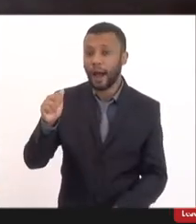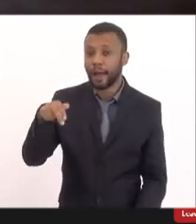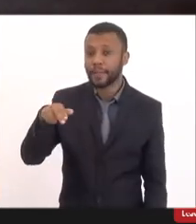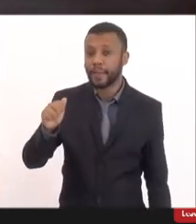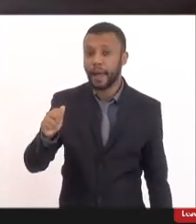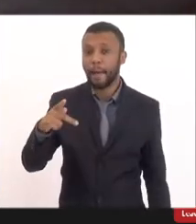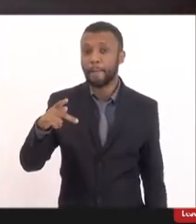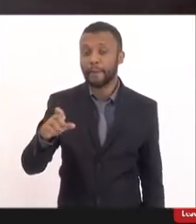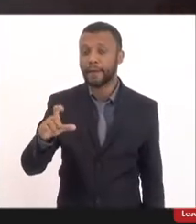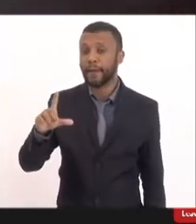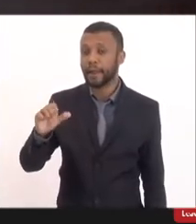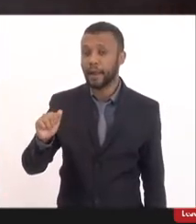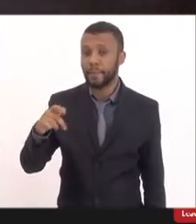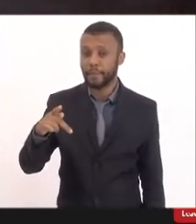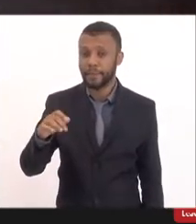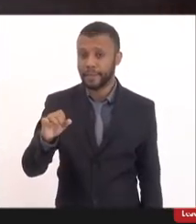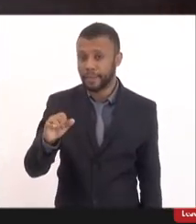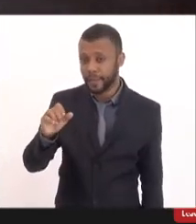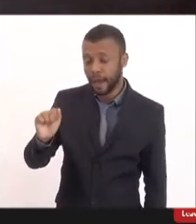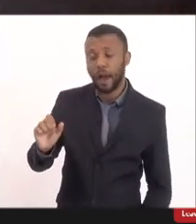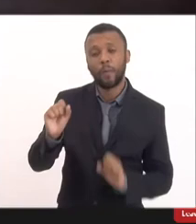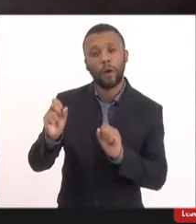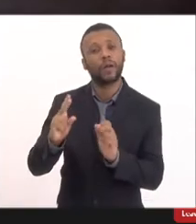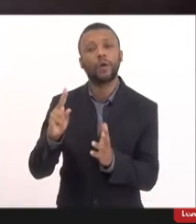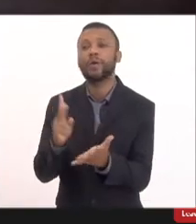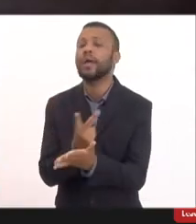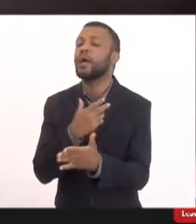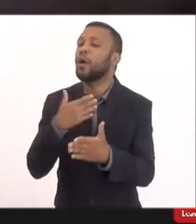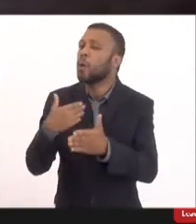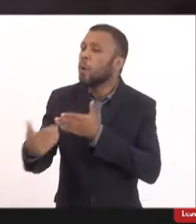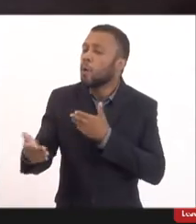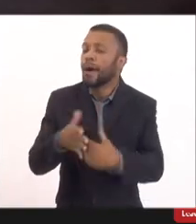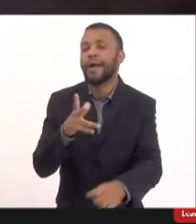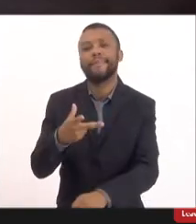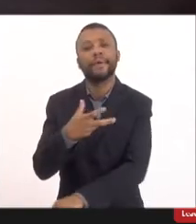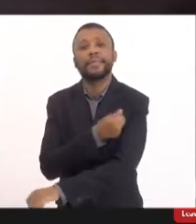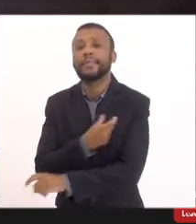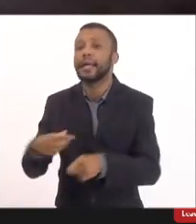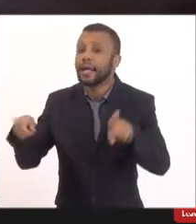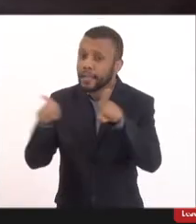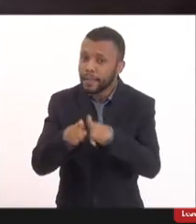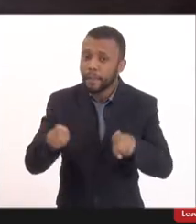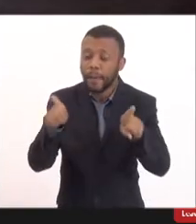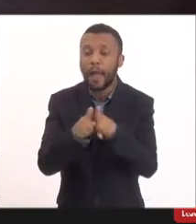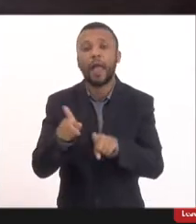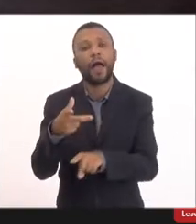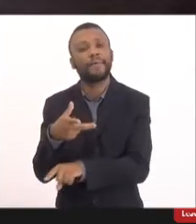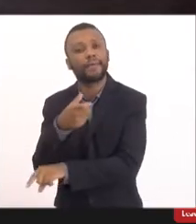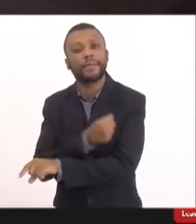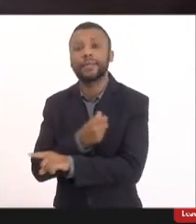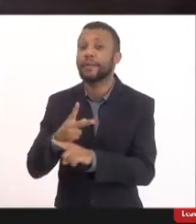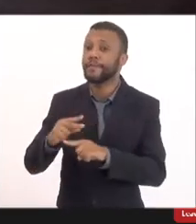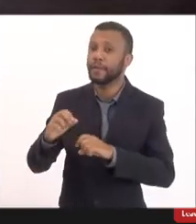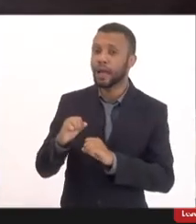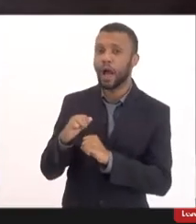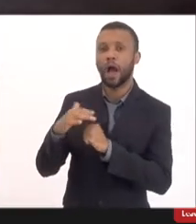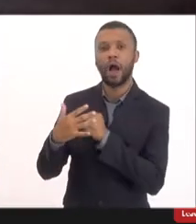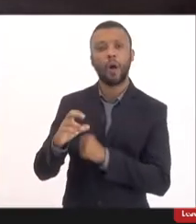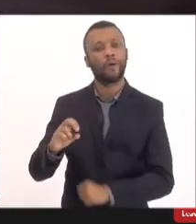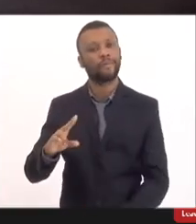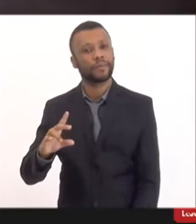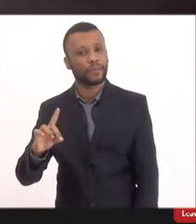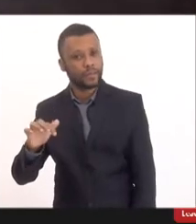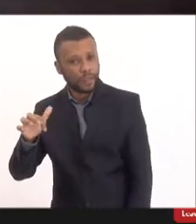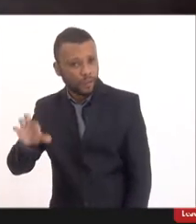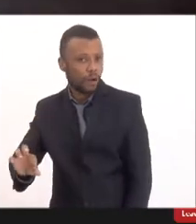podem ocorrer após qualquer vacina incluindo inclusive as vacinas contra COVID-19 além